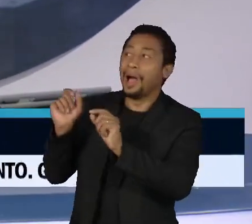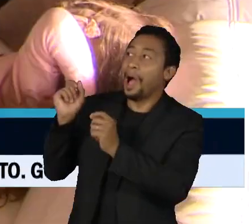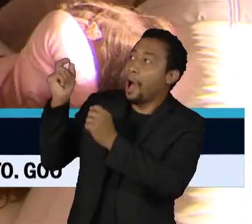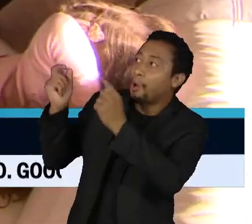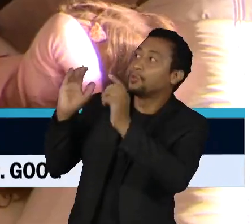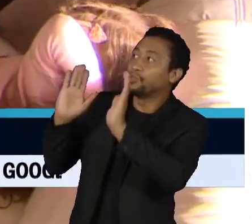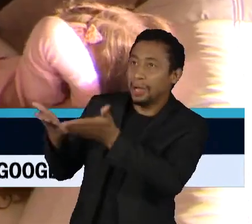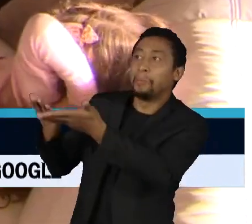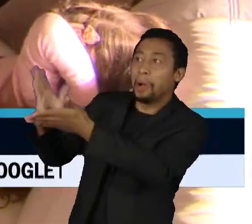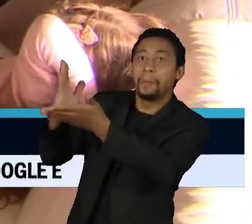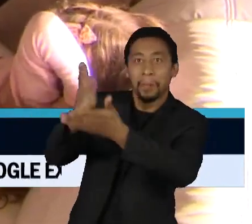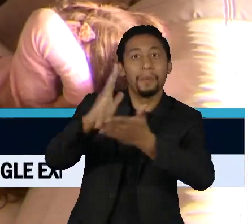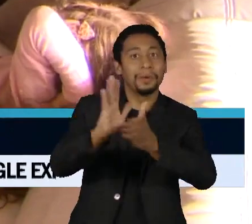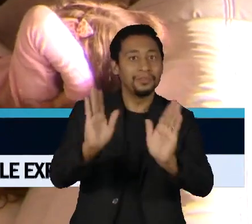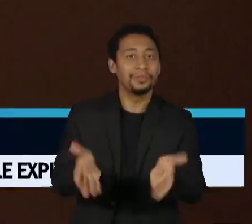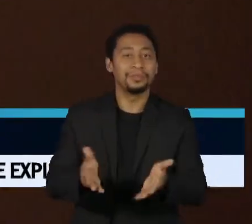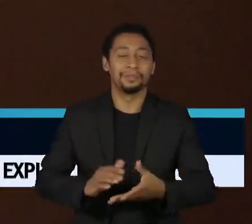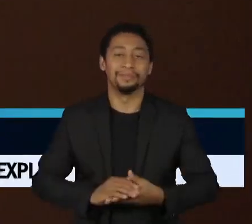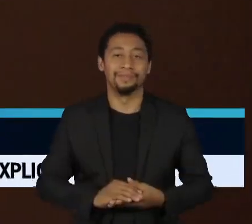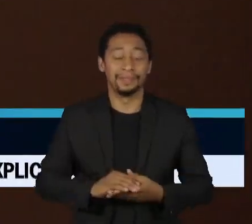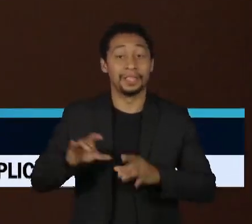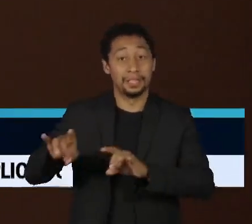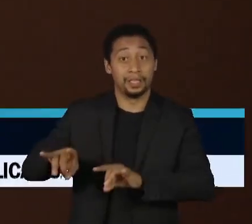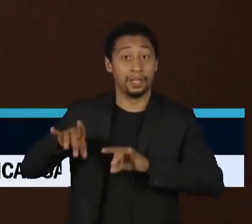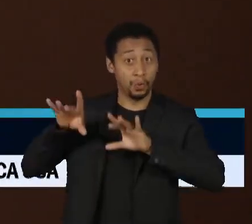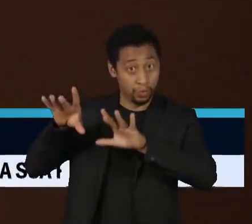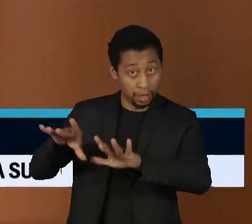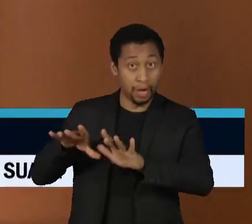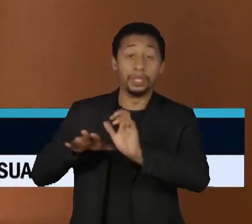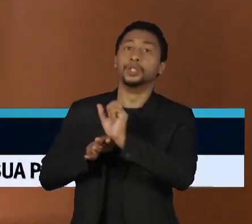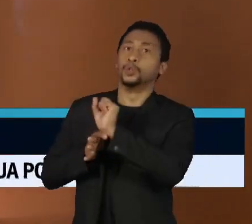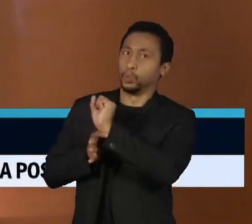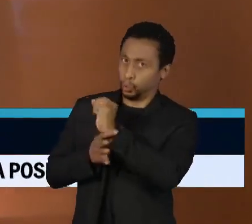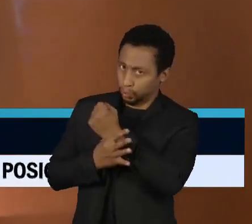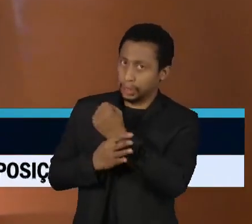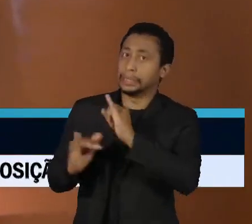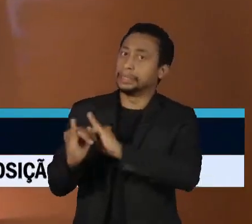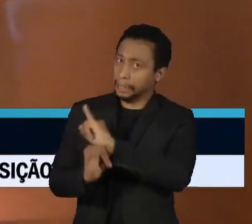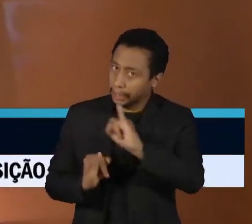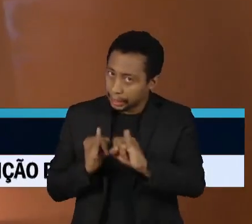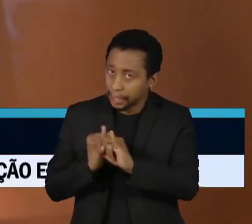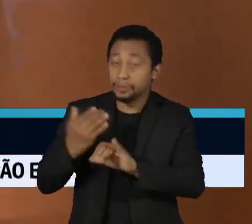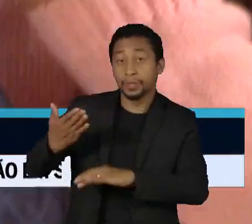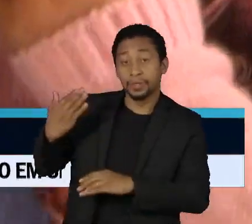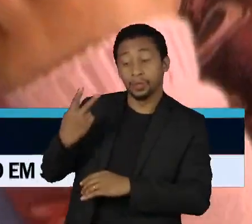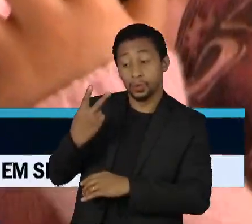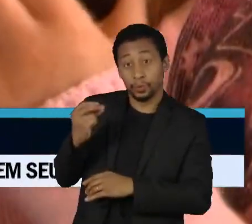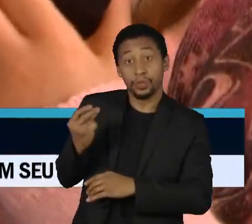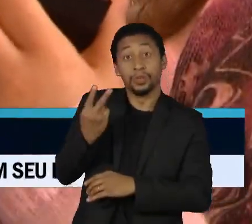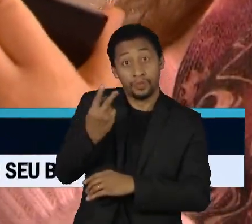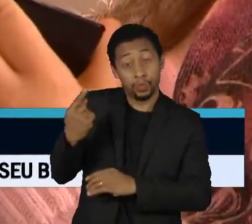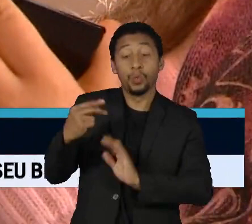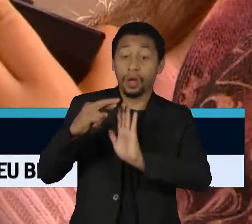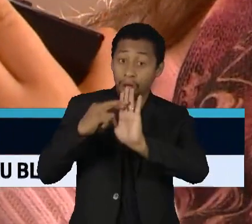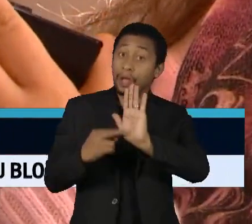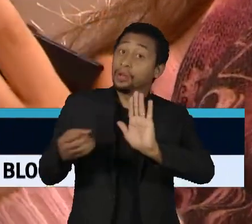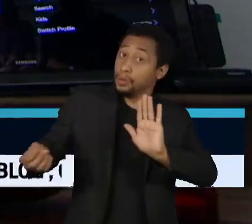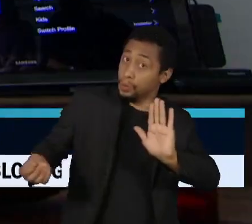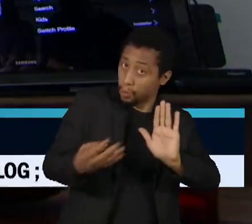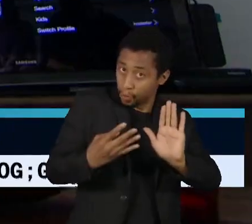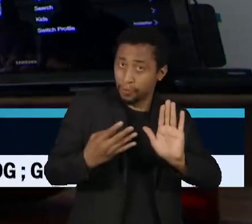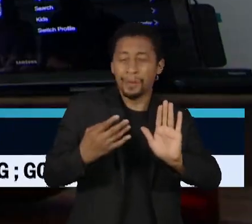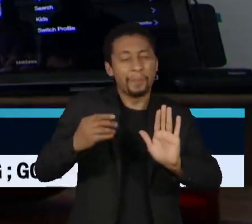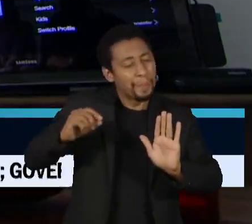ação. Na Austrália, a lei de segurança online foi implementada em 2021, com o primeiro programa de